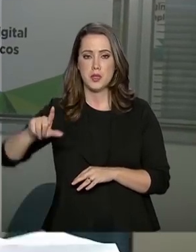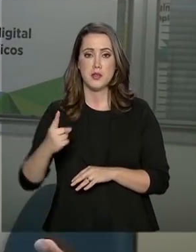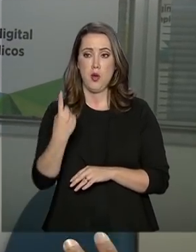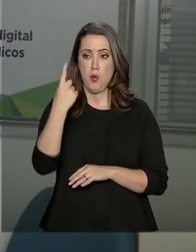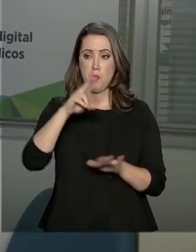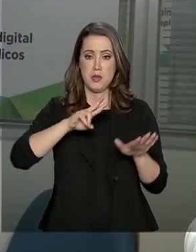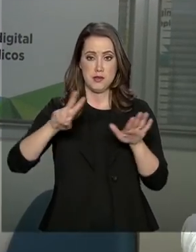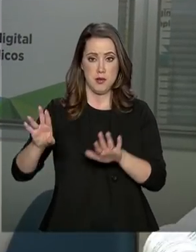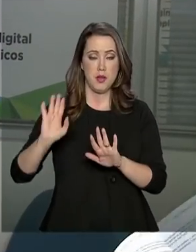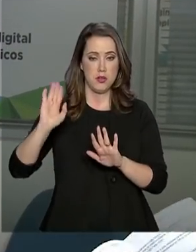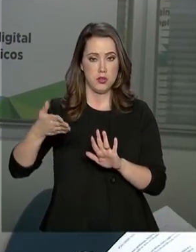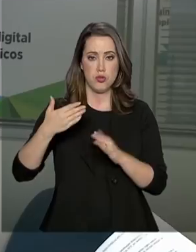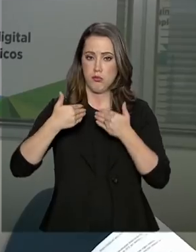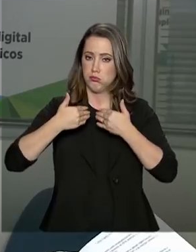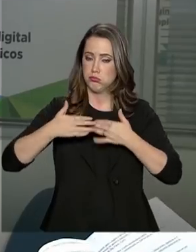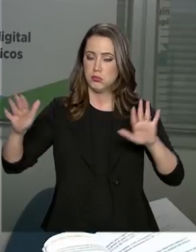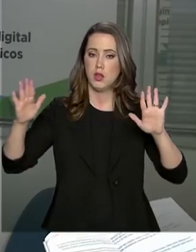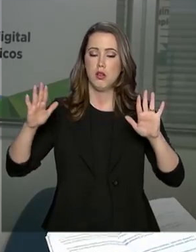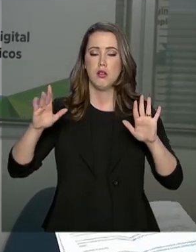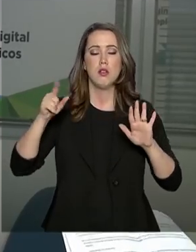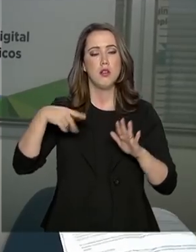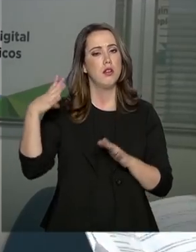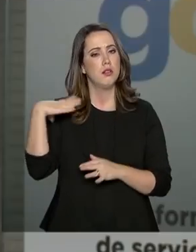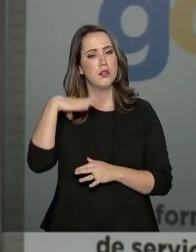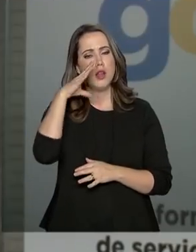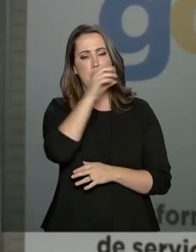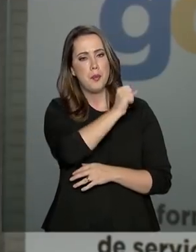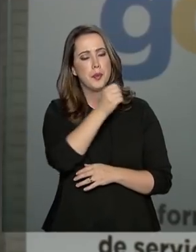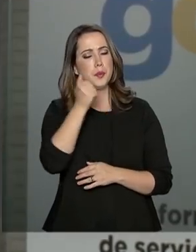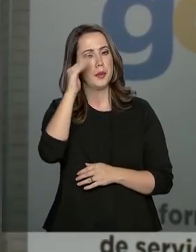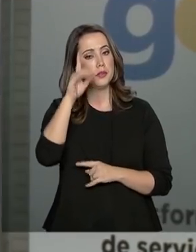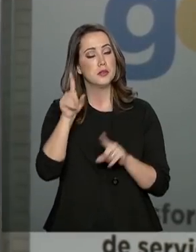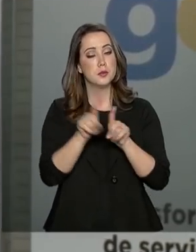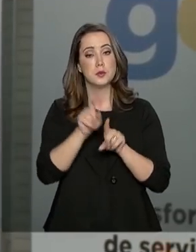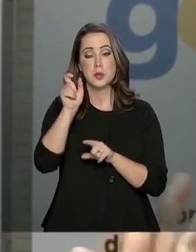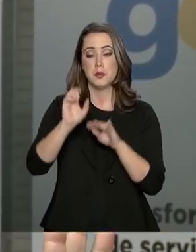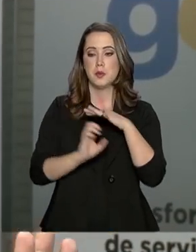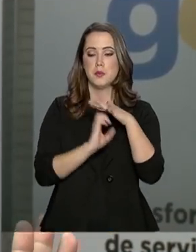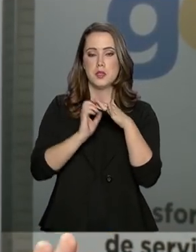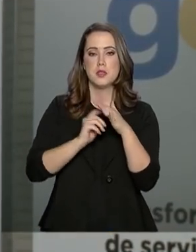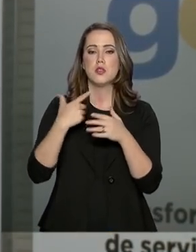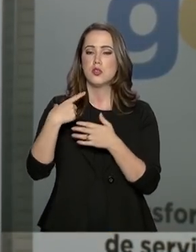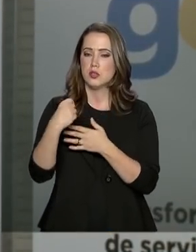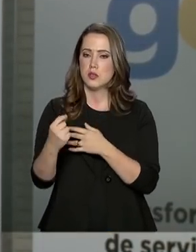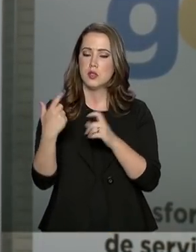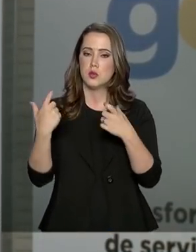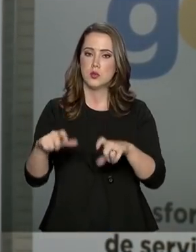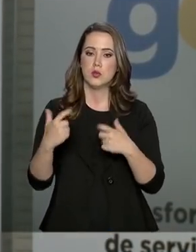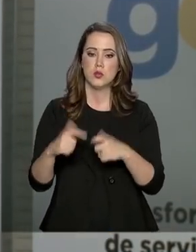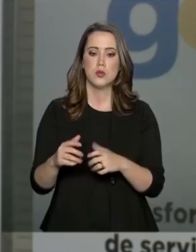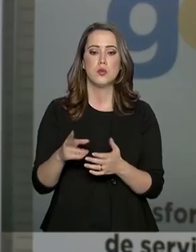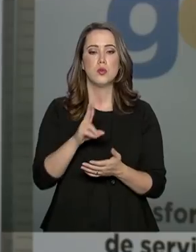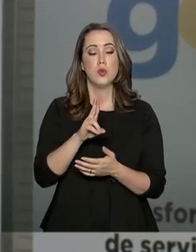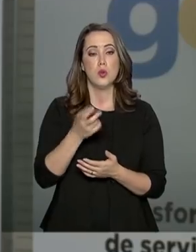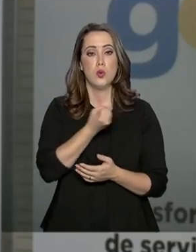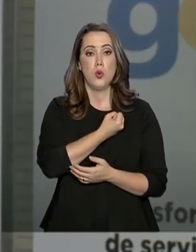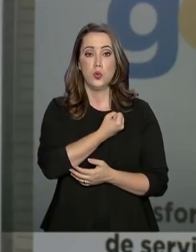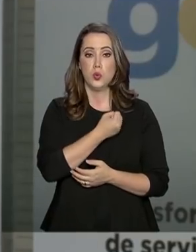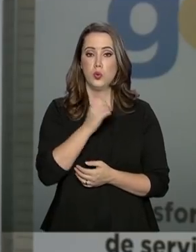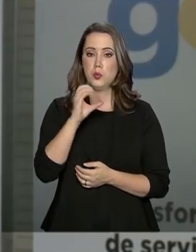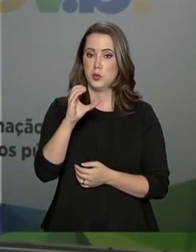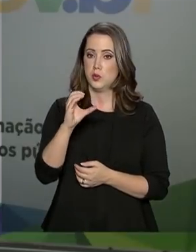semana do tempo para abrir uma empresa poderá ser economizada. E o empresário já vai sair da junta comercial com o número do